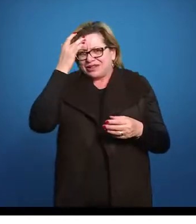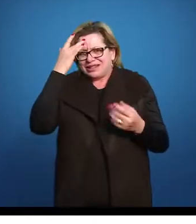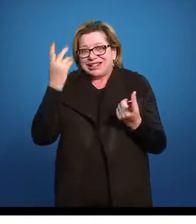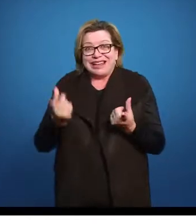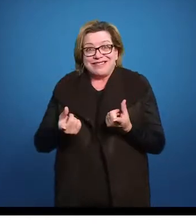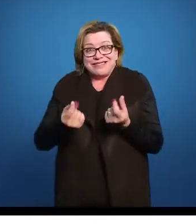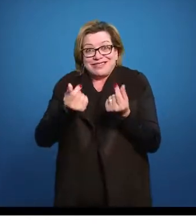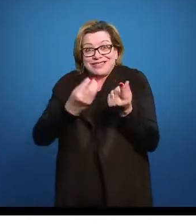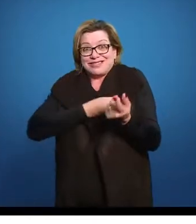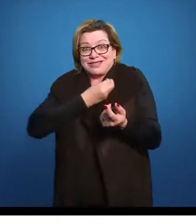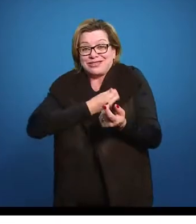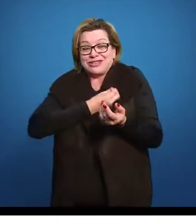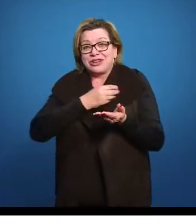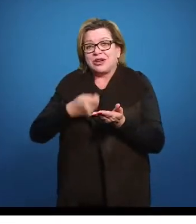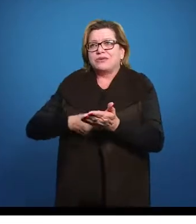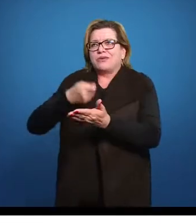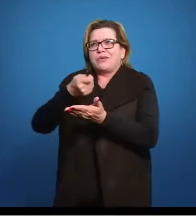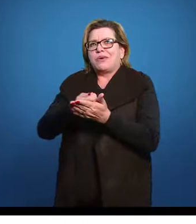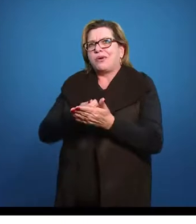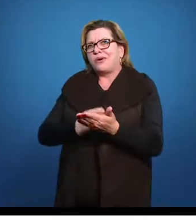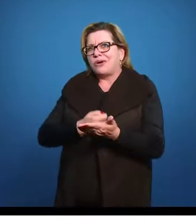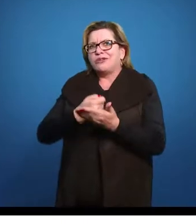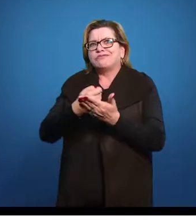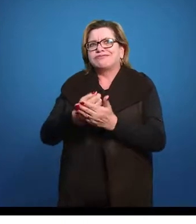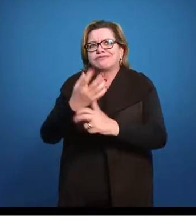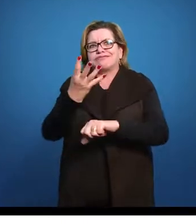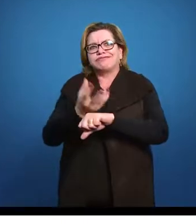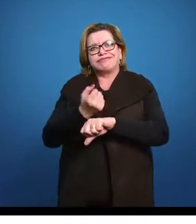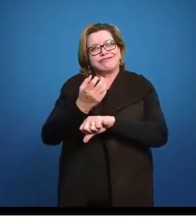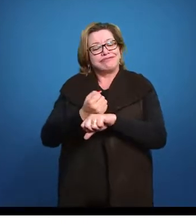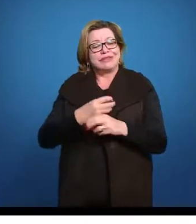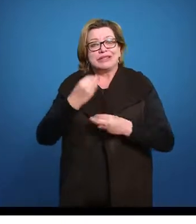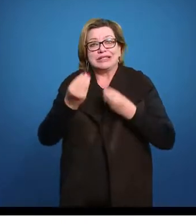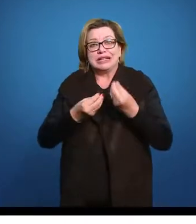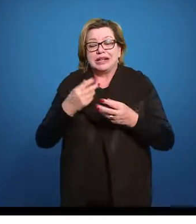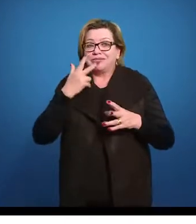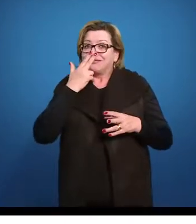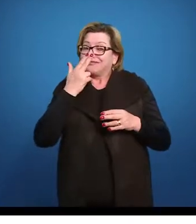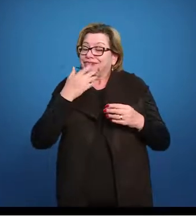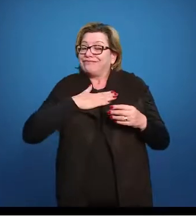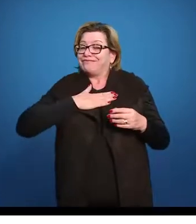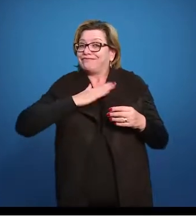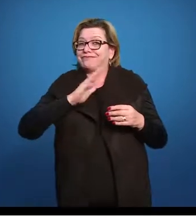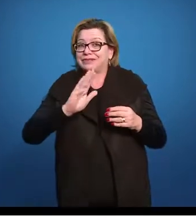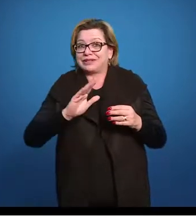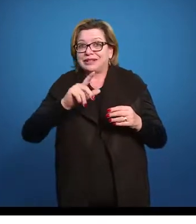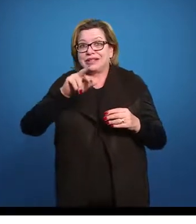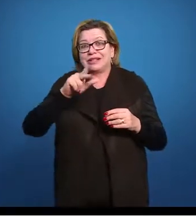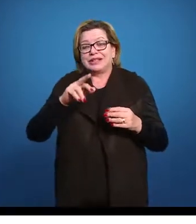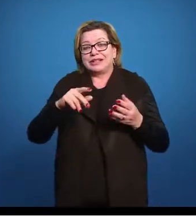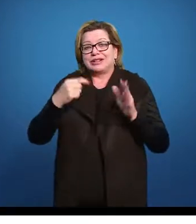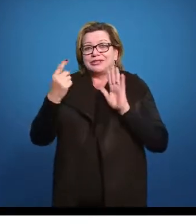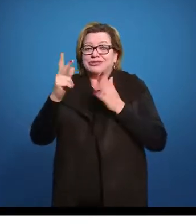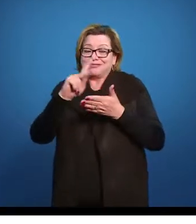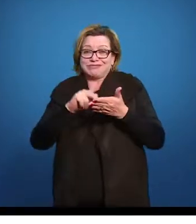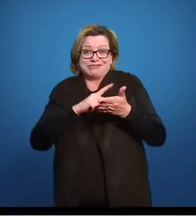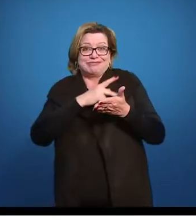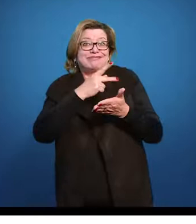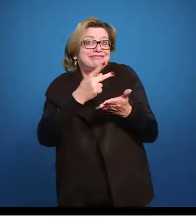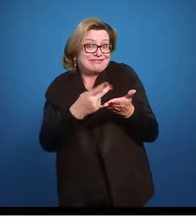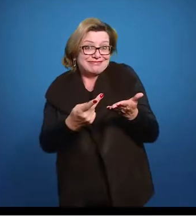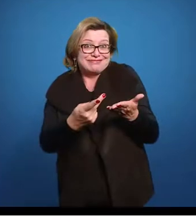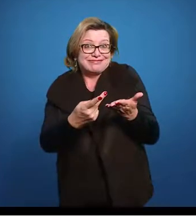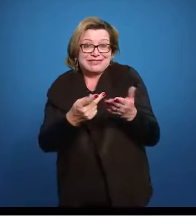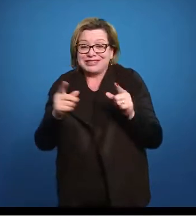que estavam mais onerados, digamos assim, dentro daquilo que eles produziam. Que é o caso dos nossos poetas aqui, que não eram pessoas